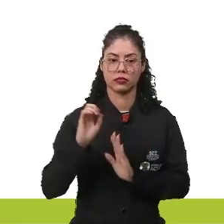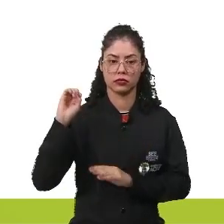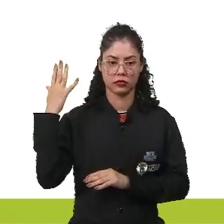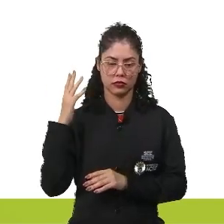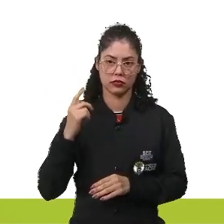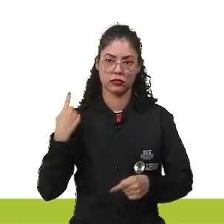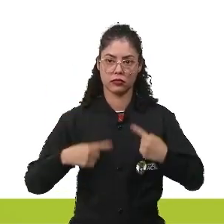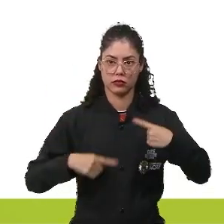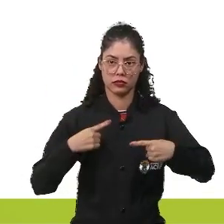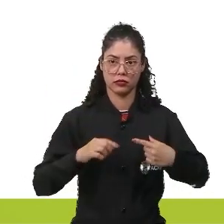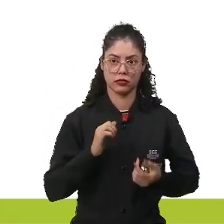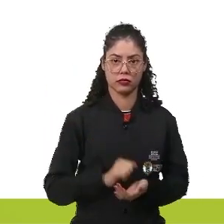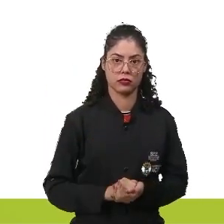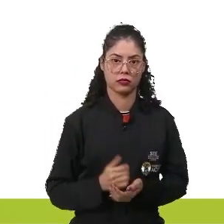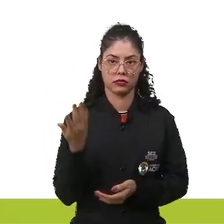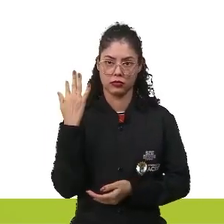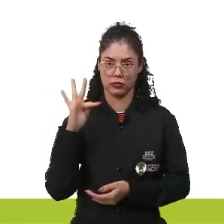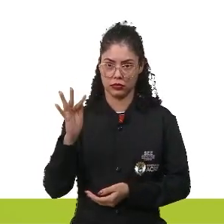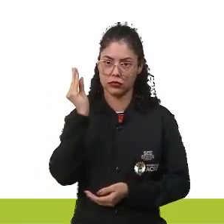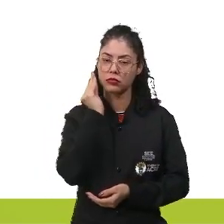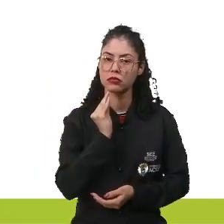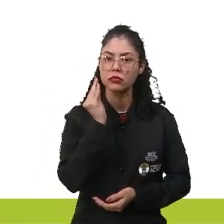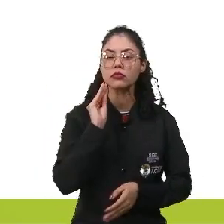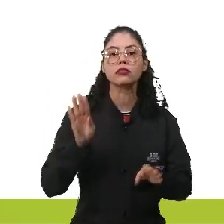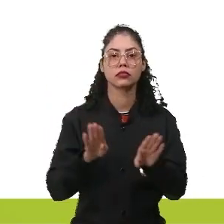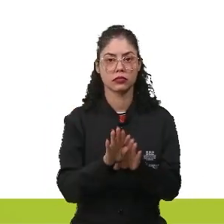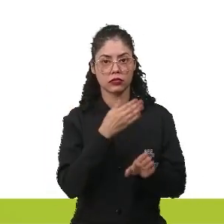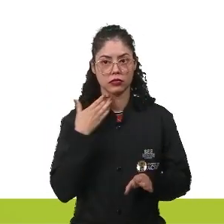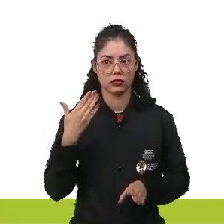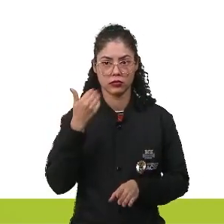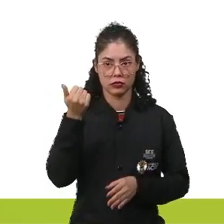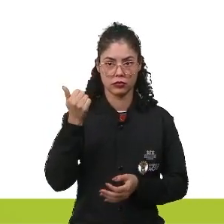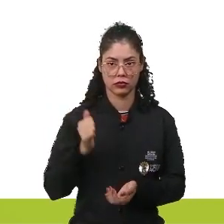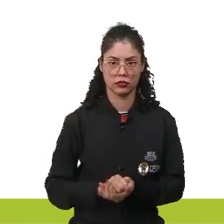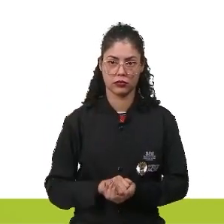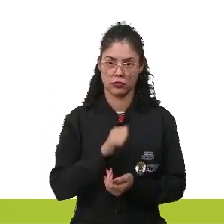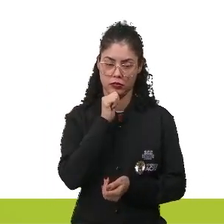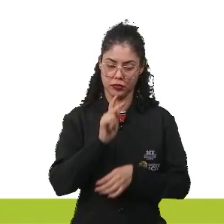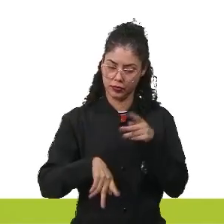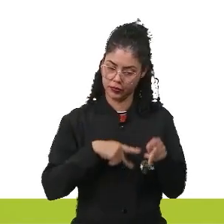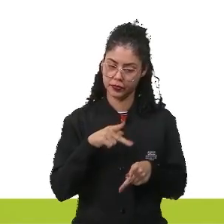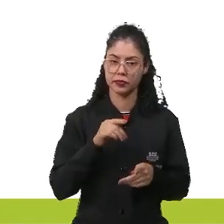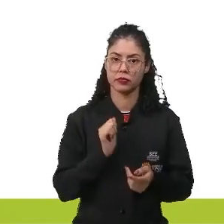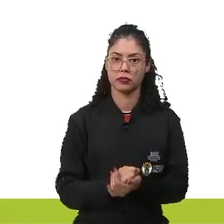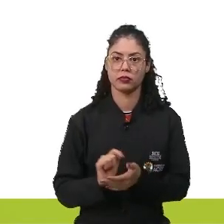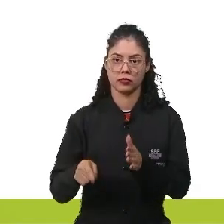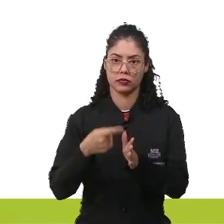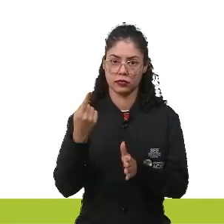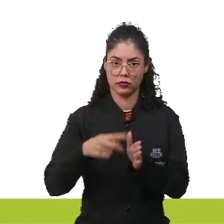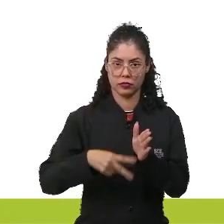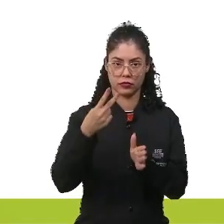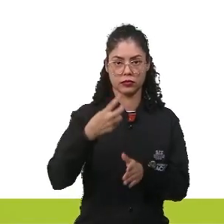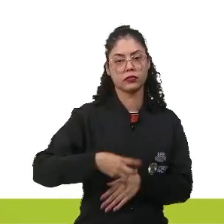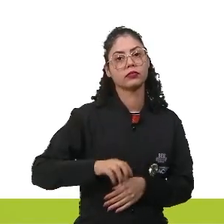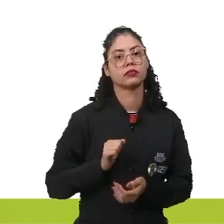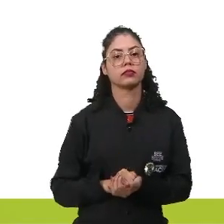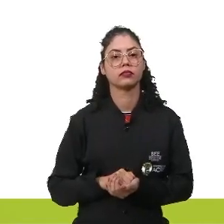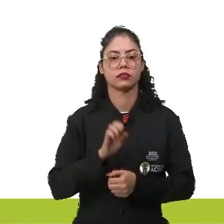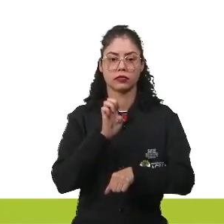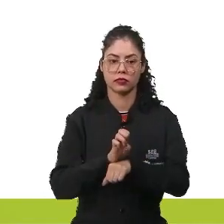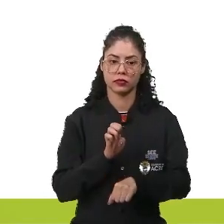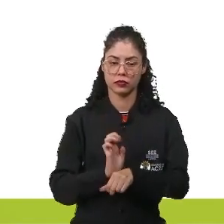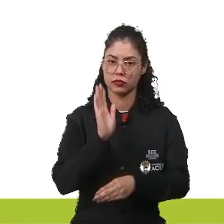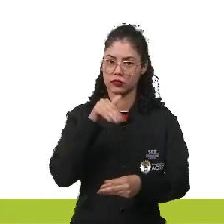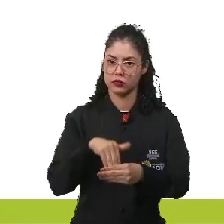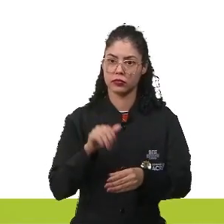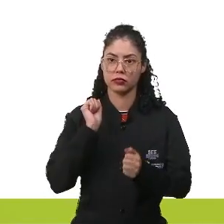política na França absolutista. Sempre que tentavam decidir a melhoria para a população, primeiro e segundo Estado sempre votavam juntos